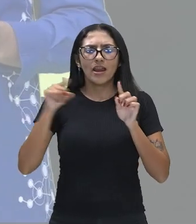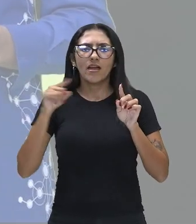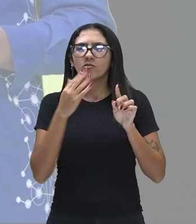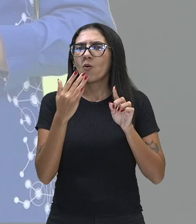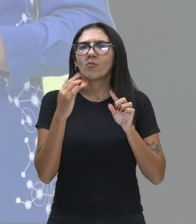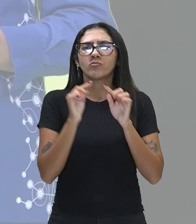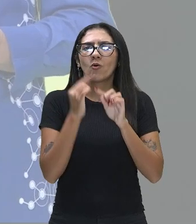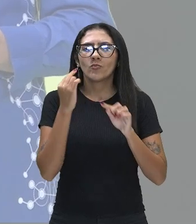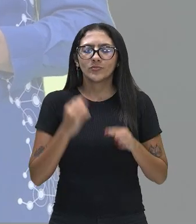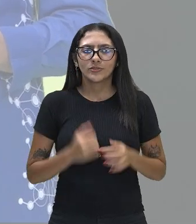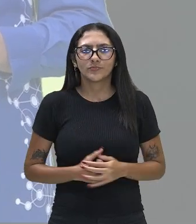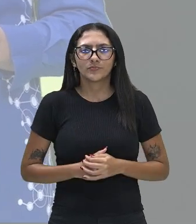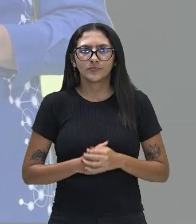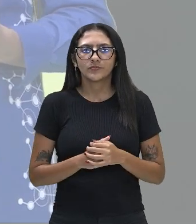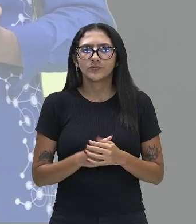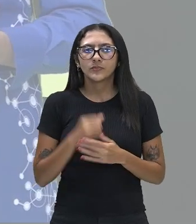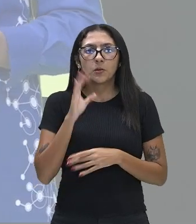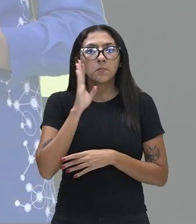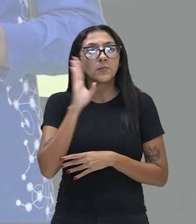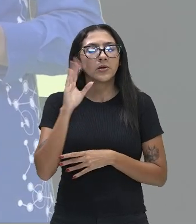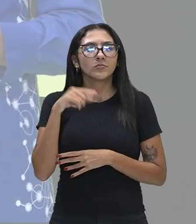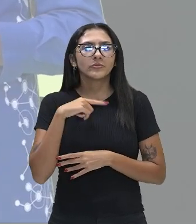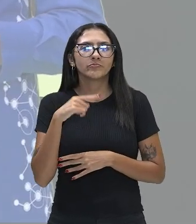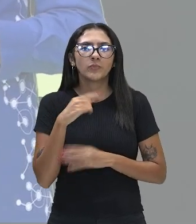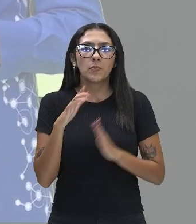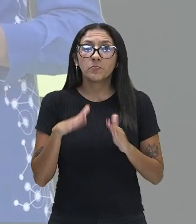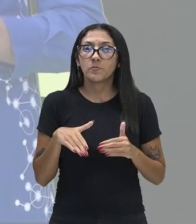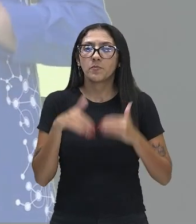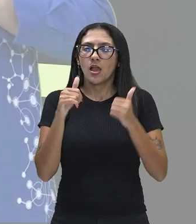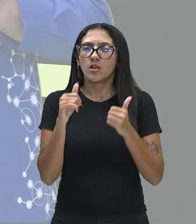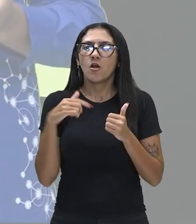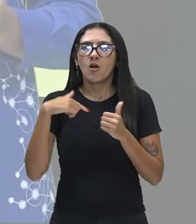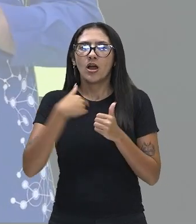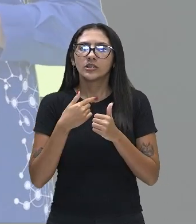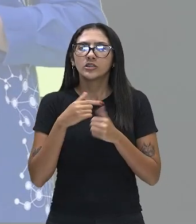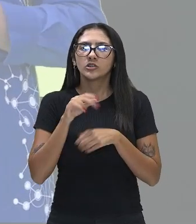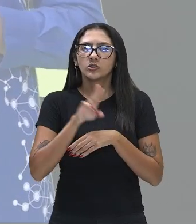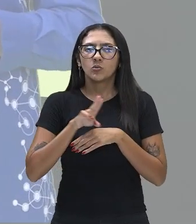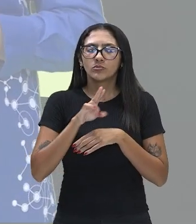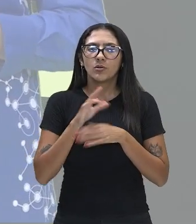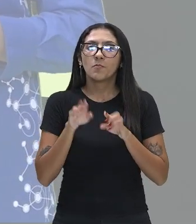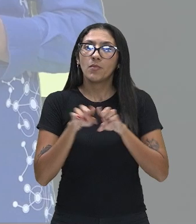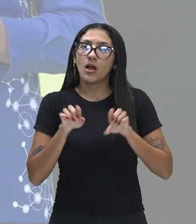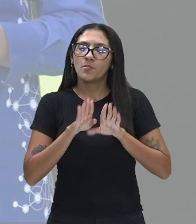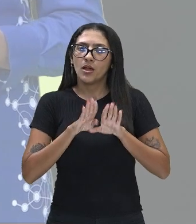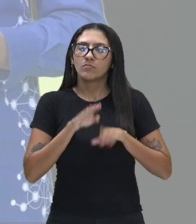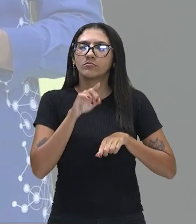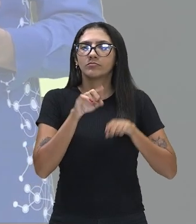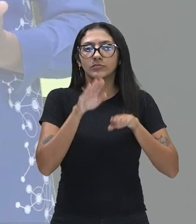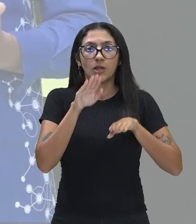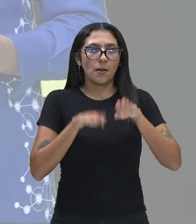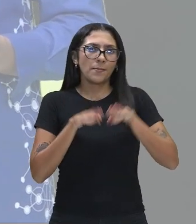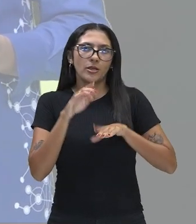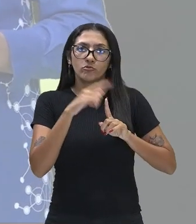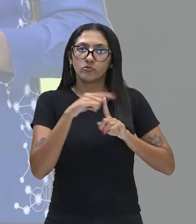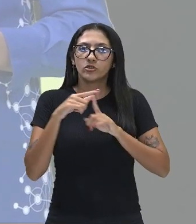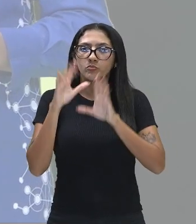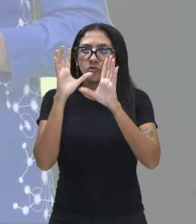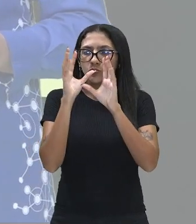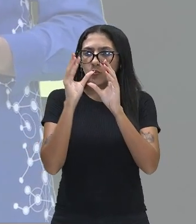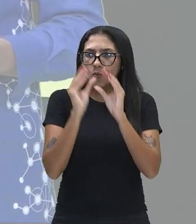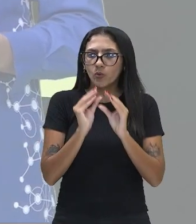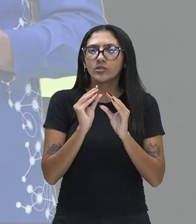Quem vai nos ajudar a enxergar melhor à noite, tá bom? Dependendo do nível de escuridão, é claro, serão os